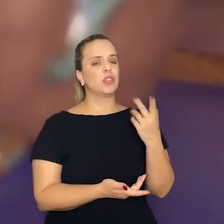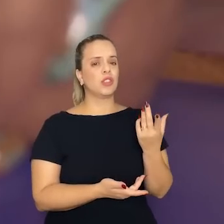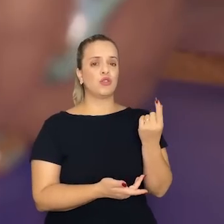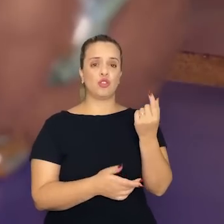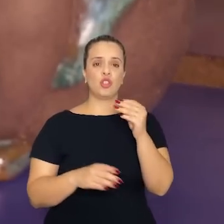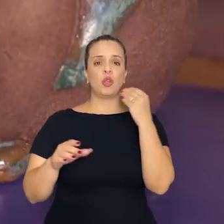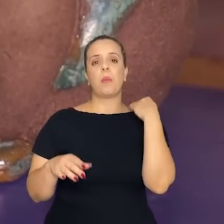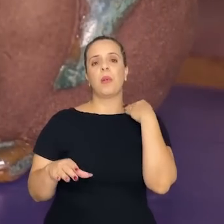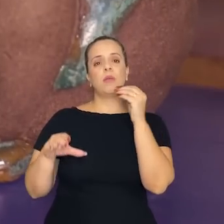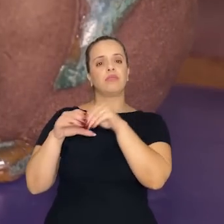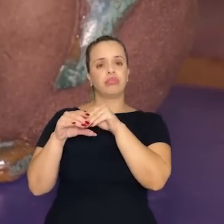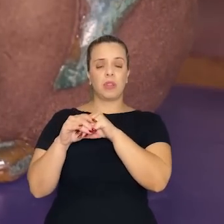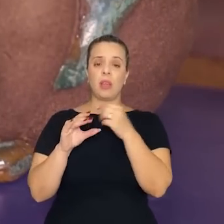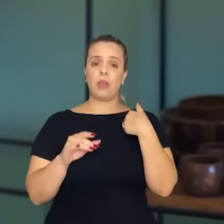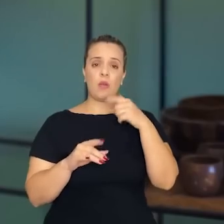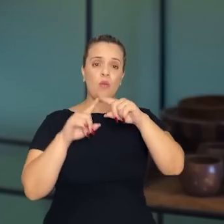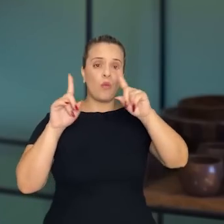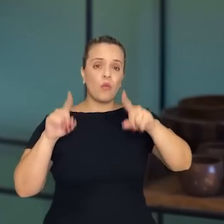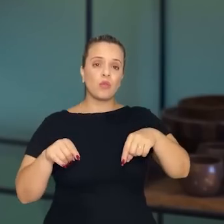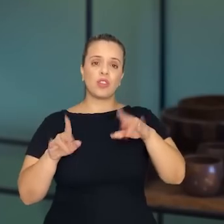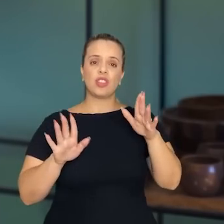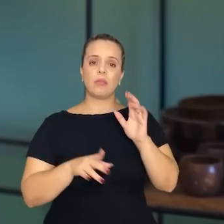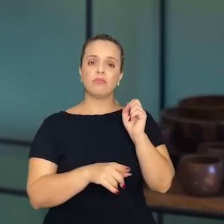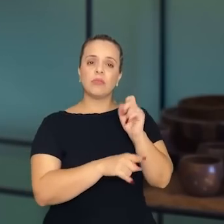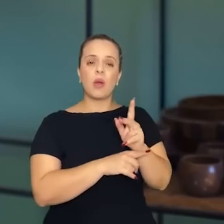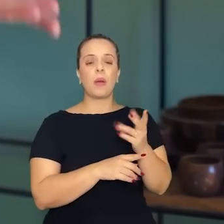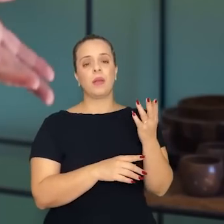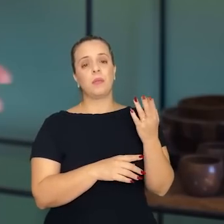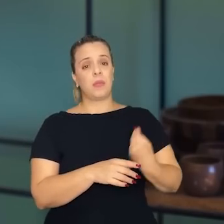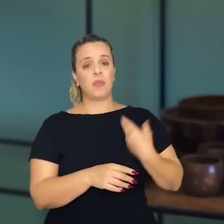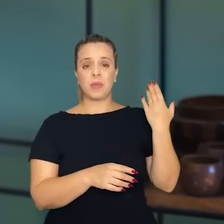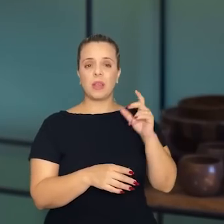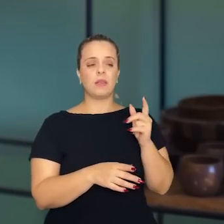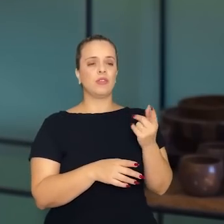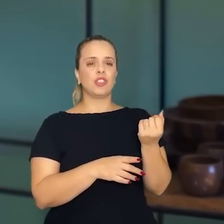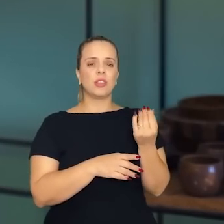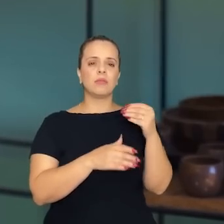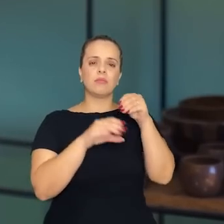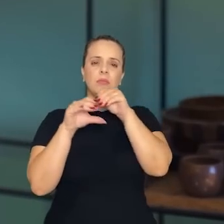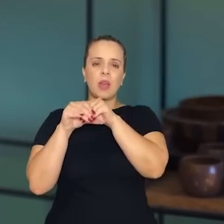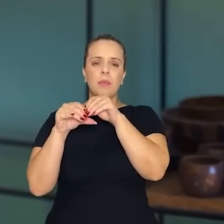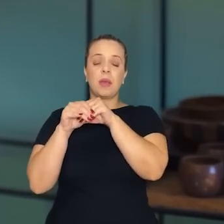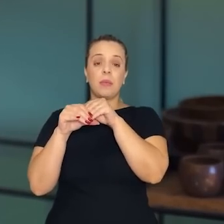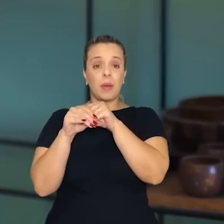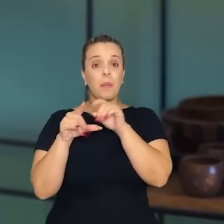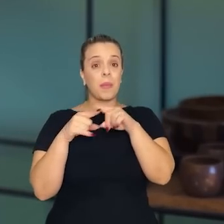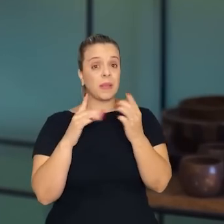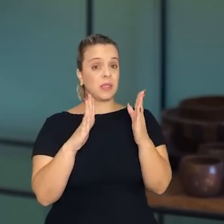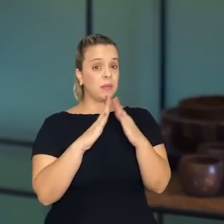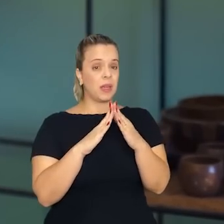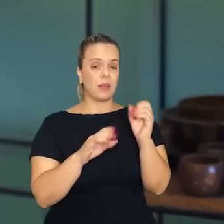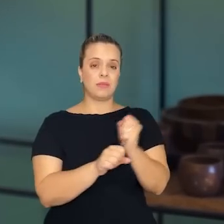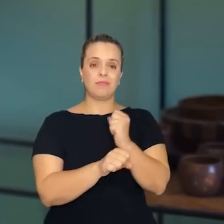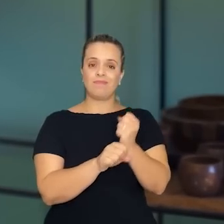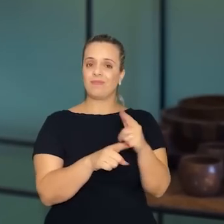poupança, eu funcionária aposentada e que eu fui juntando dinheiro para poder comprar. Só que para a recuperação da casa,